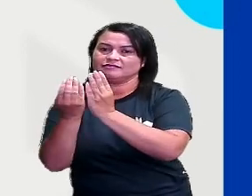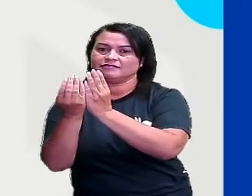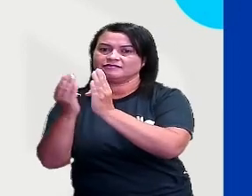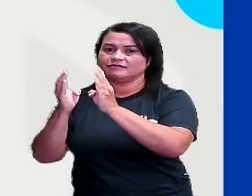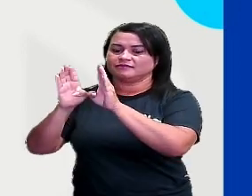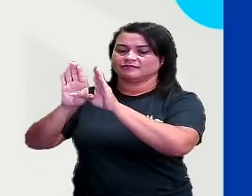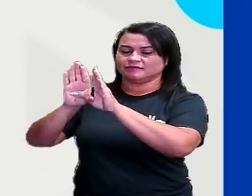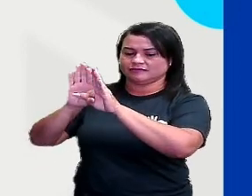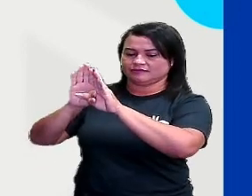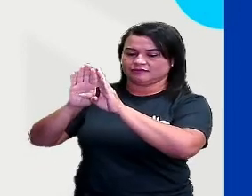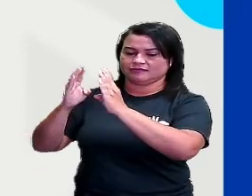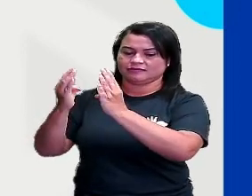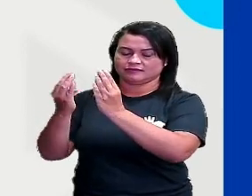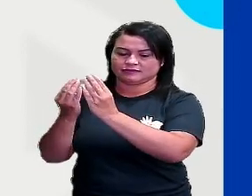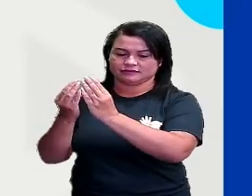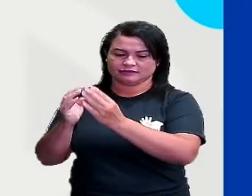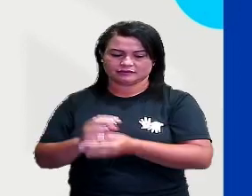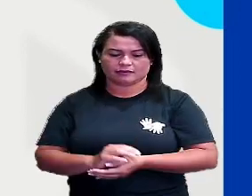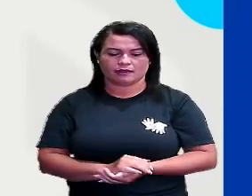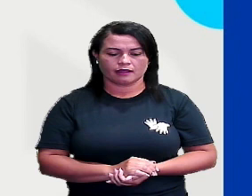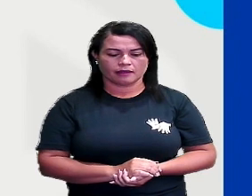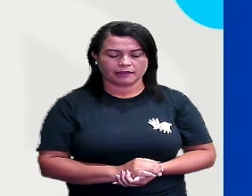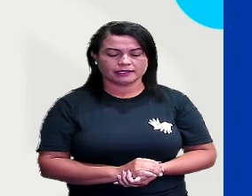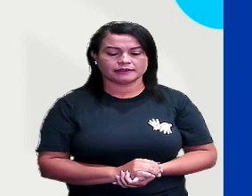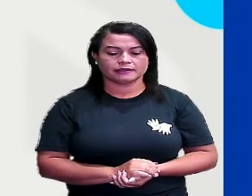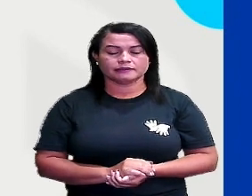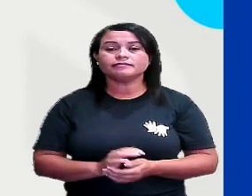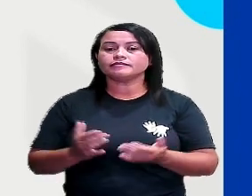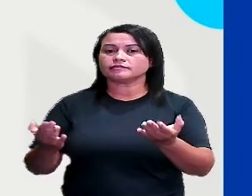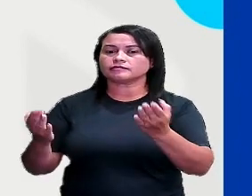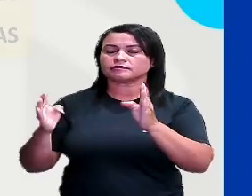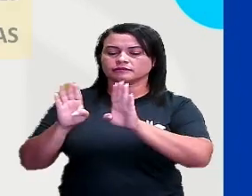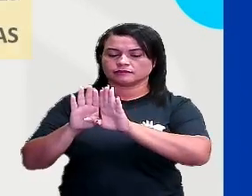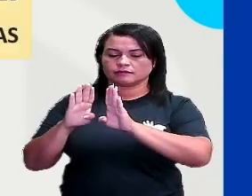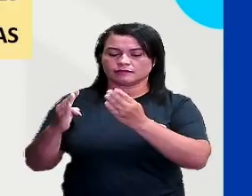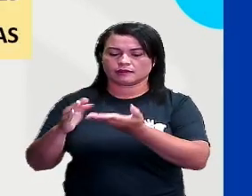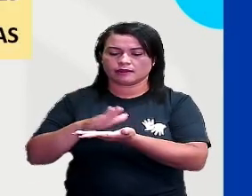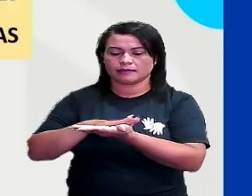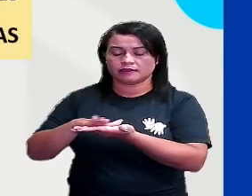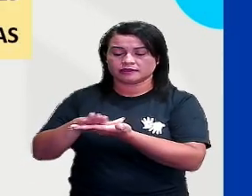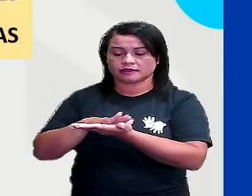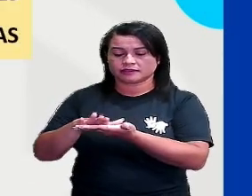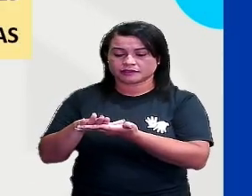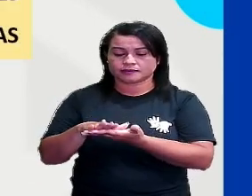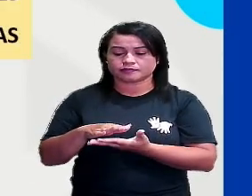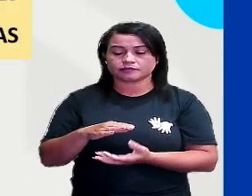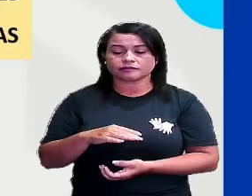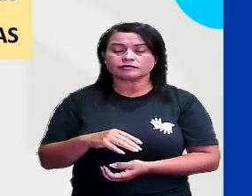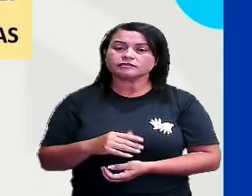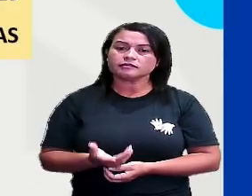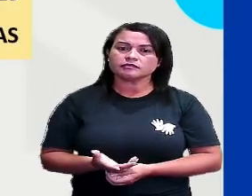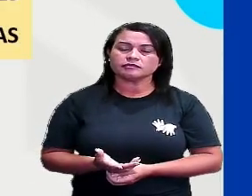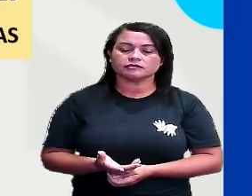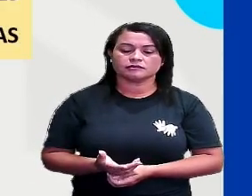envolto aí da parte arredondada, tá? Essa base circular, ela faz aí esse envolto da parte